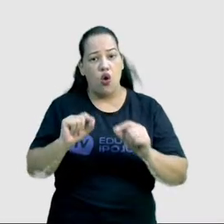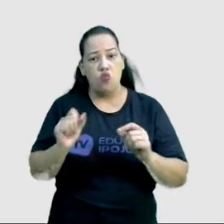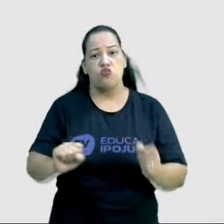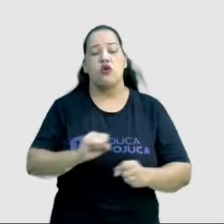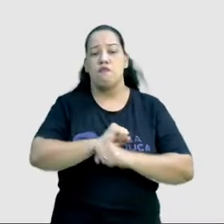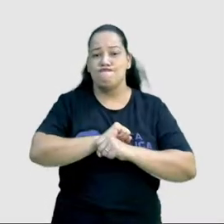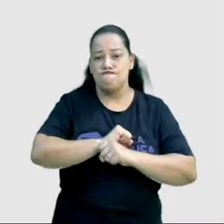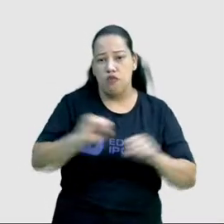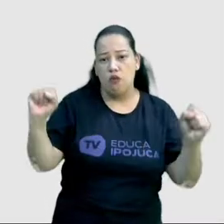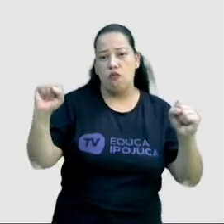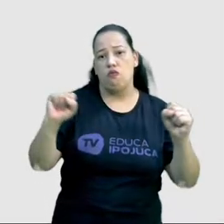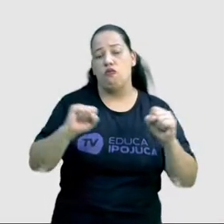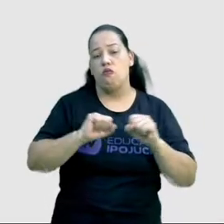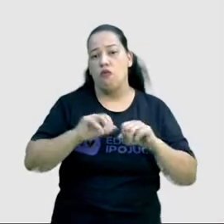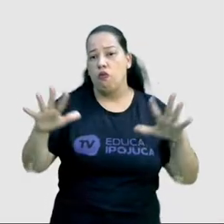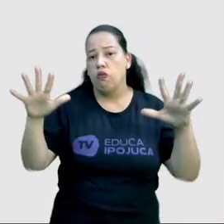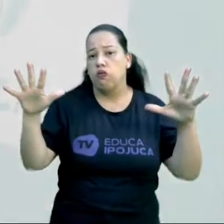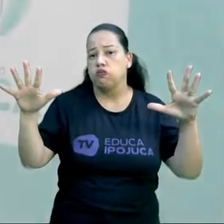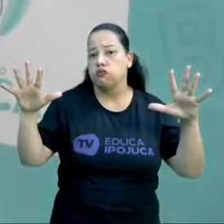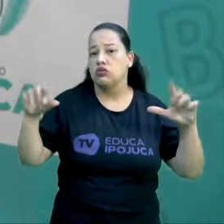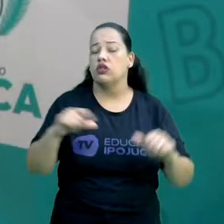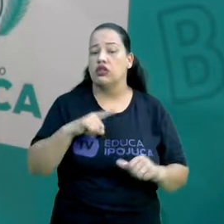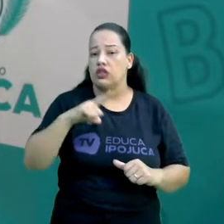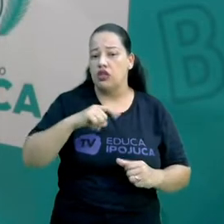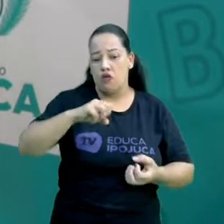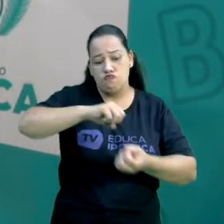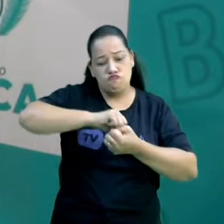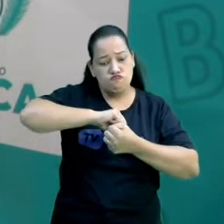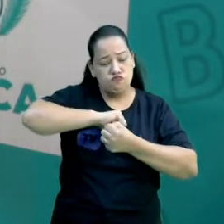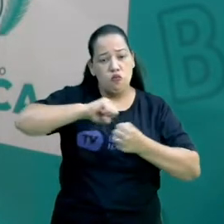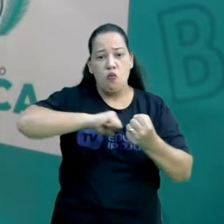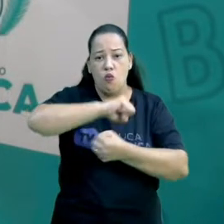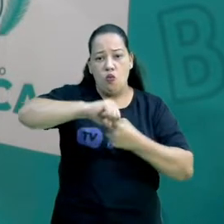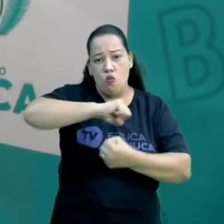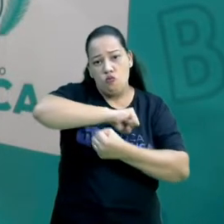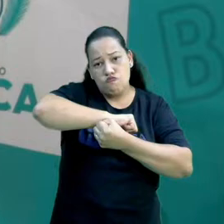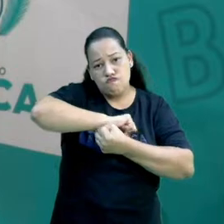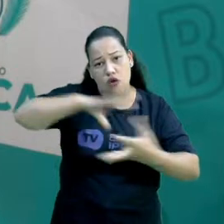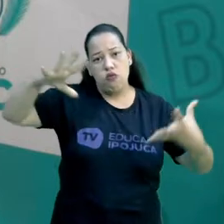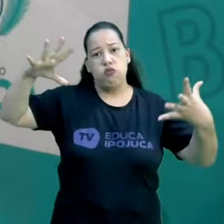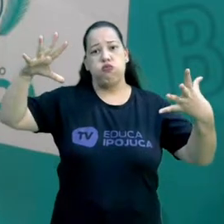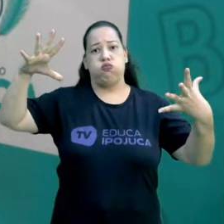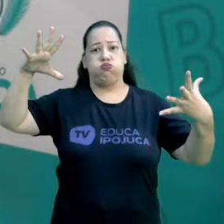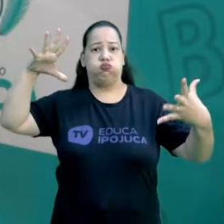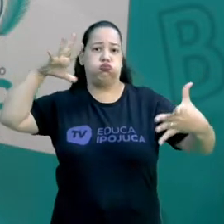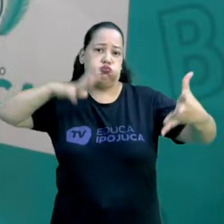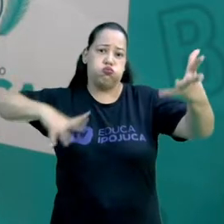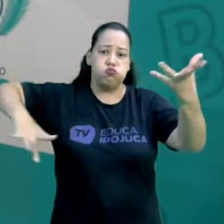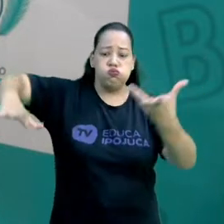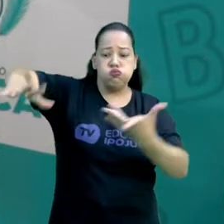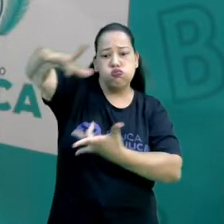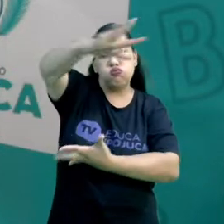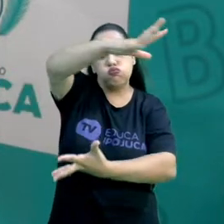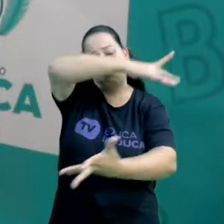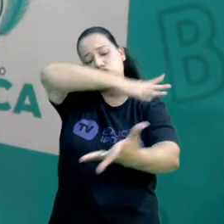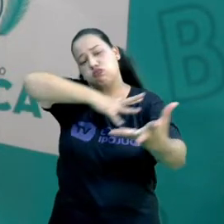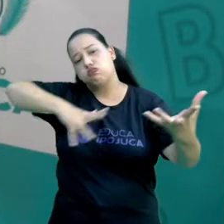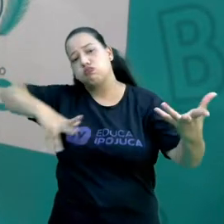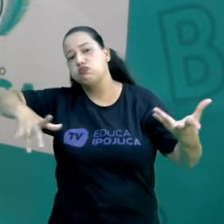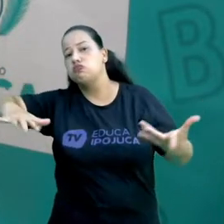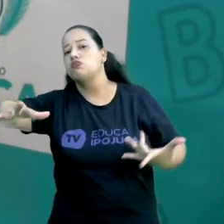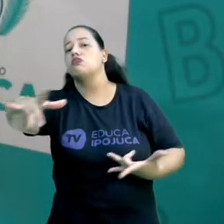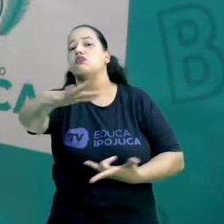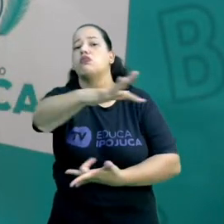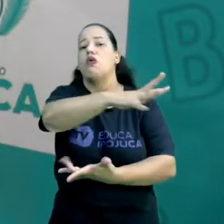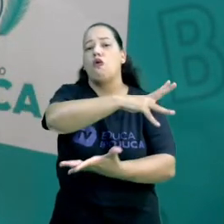Nada mais é do que houve uma explosão, certo? Tão grande que ela começou